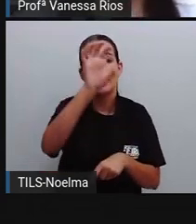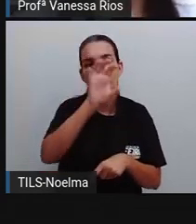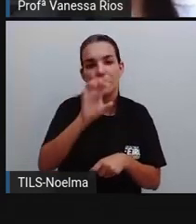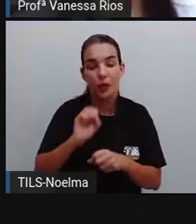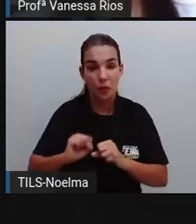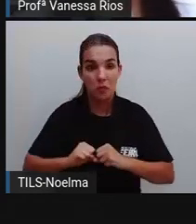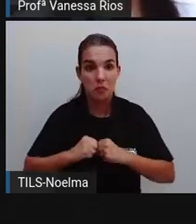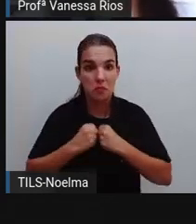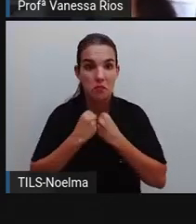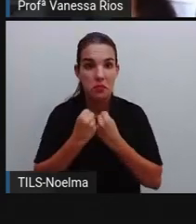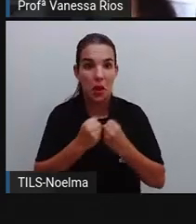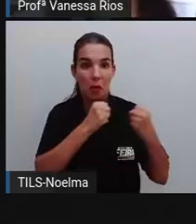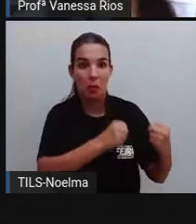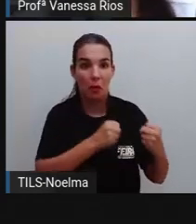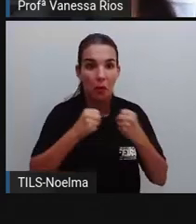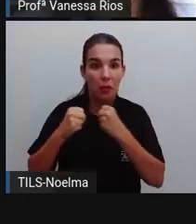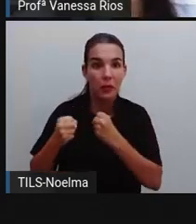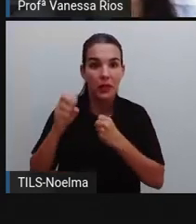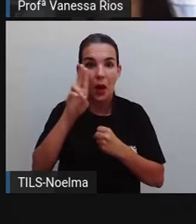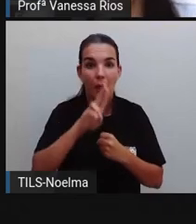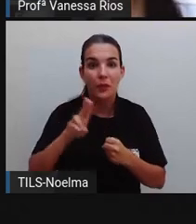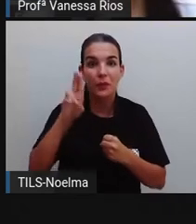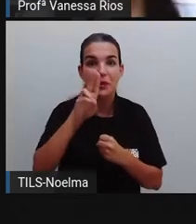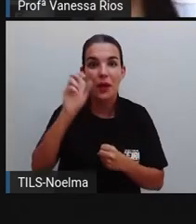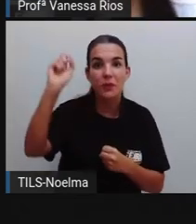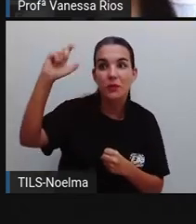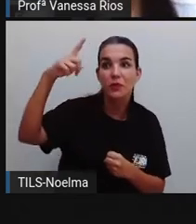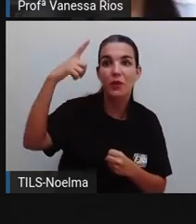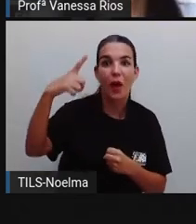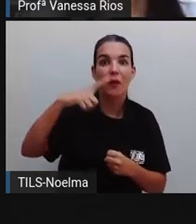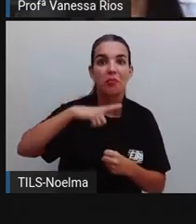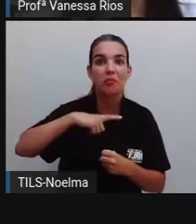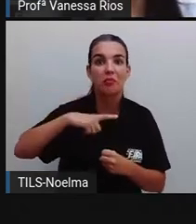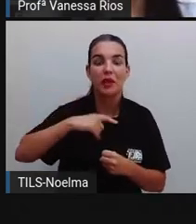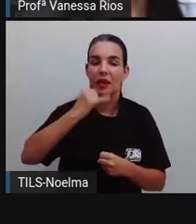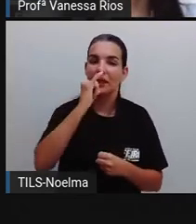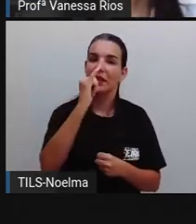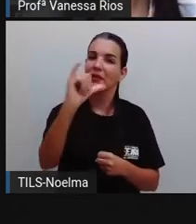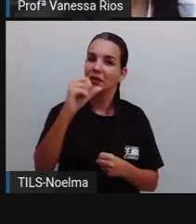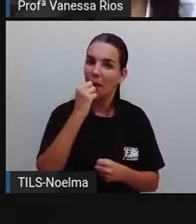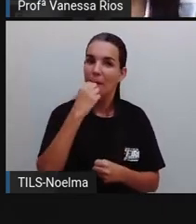potencial de utilizar o Sol como fonte de energia.